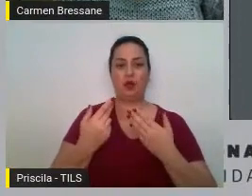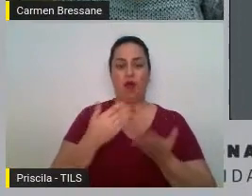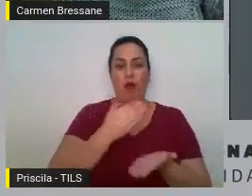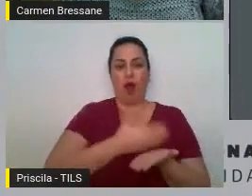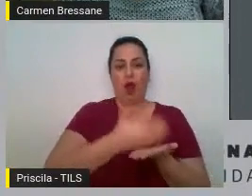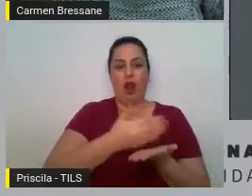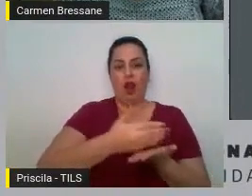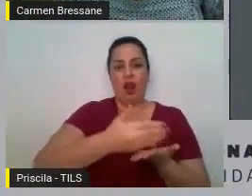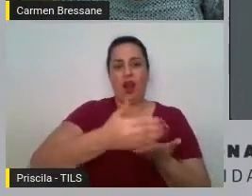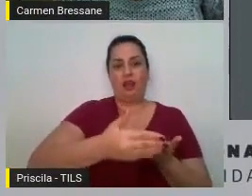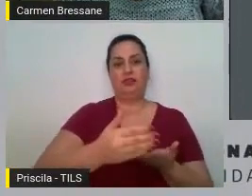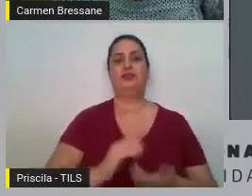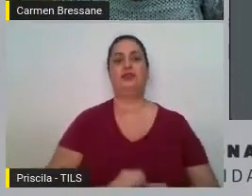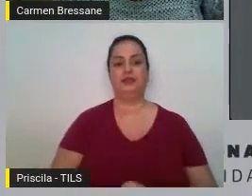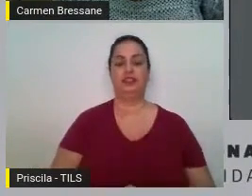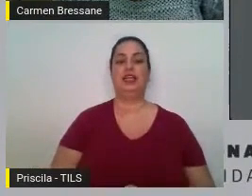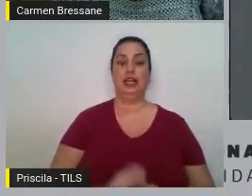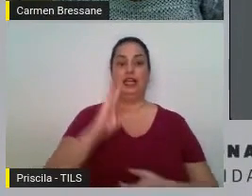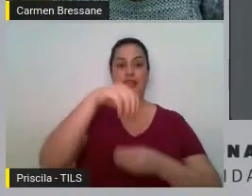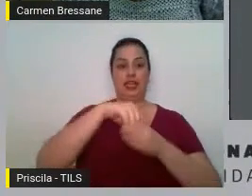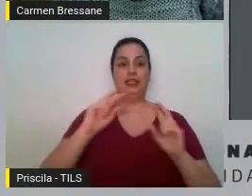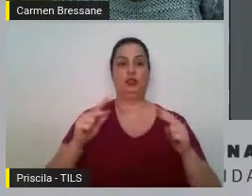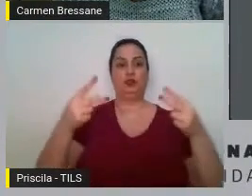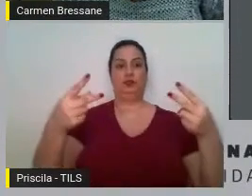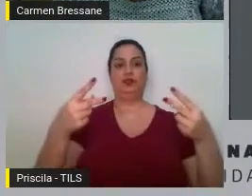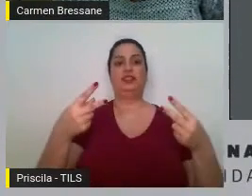Cidadã tem vários colhetos e eu fico por aqui